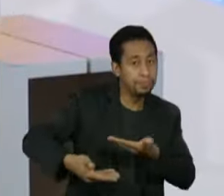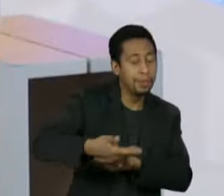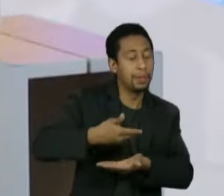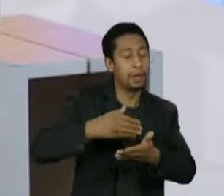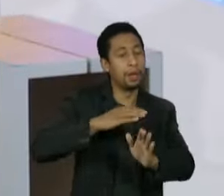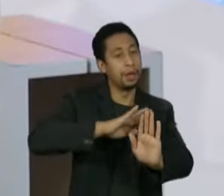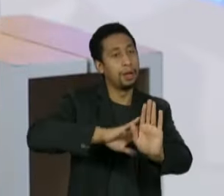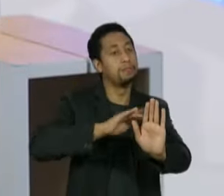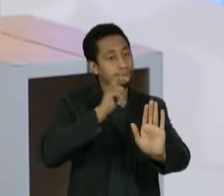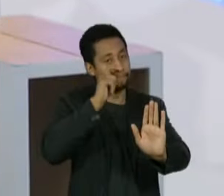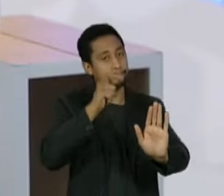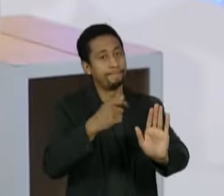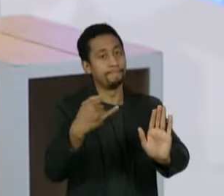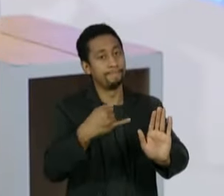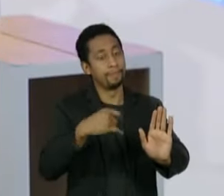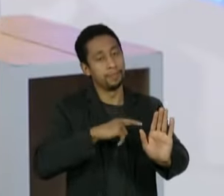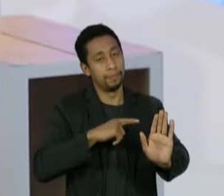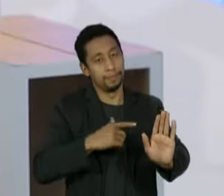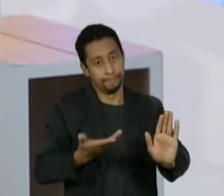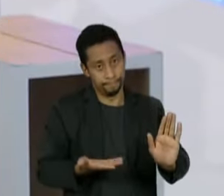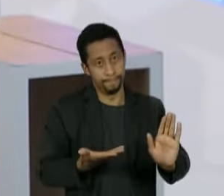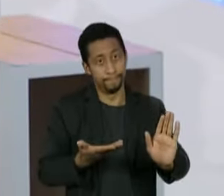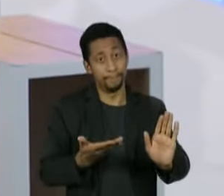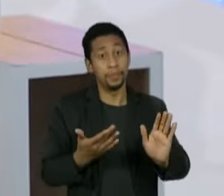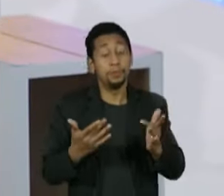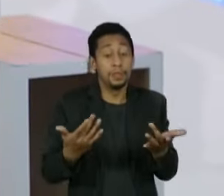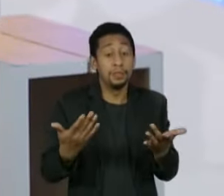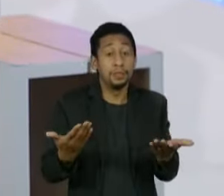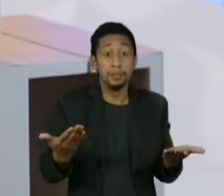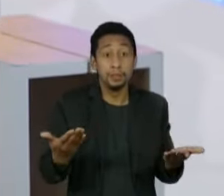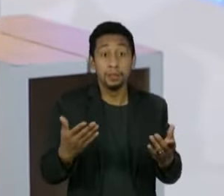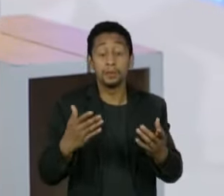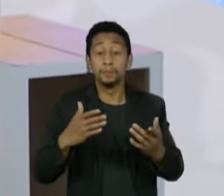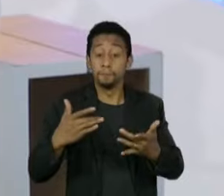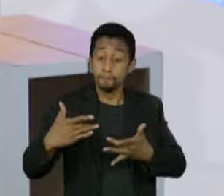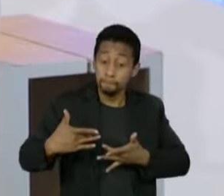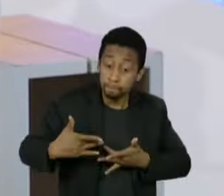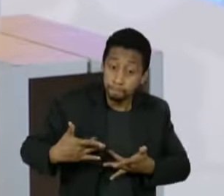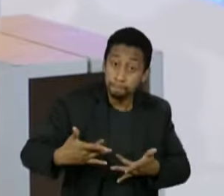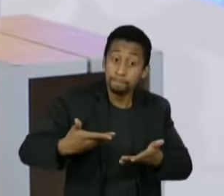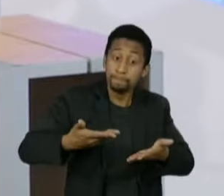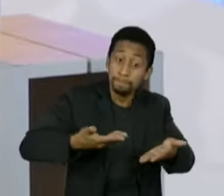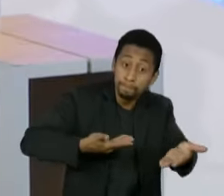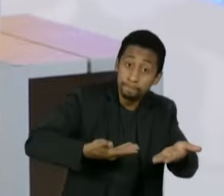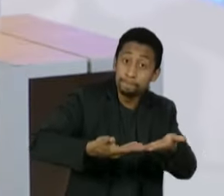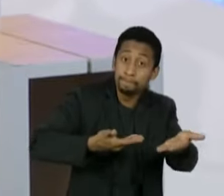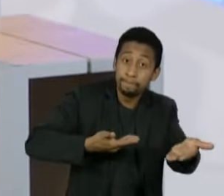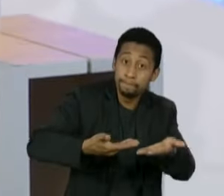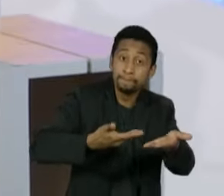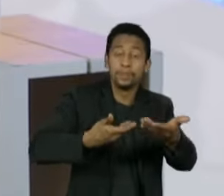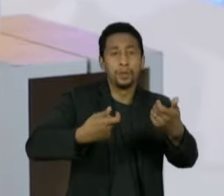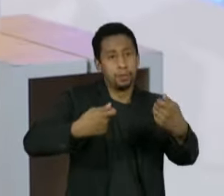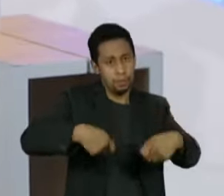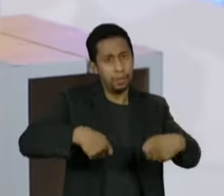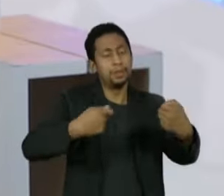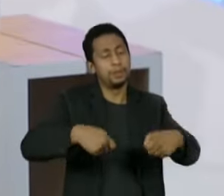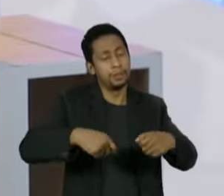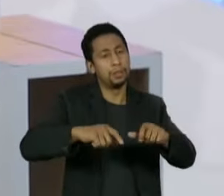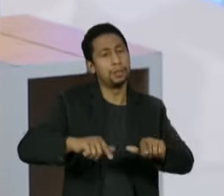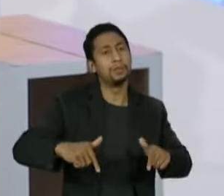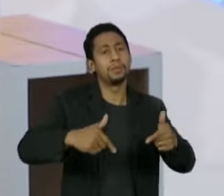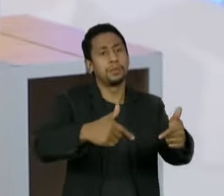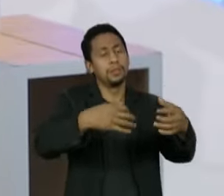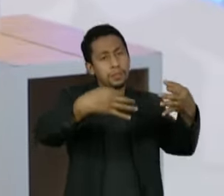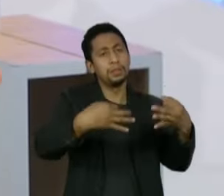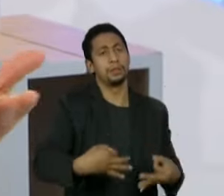O ato de solidariedade, ele tem que ser revestido com um comportamento concreto, assim como o pedido de